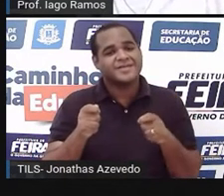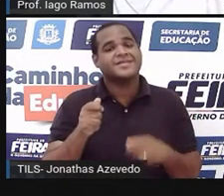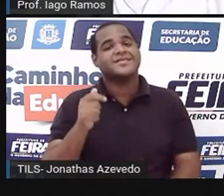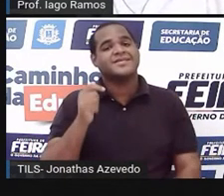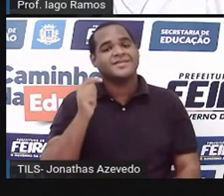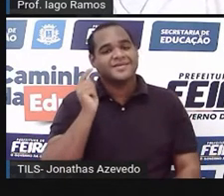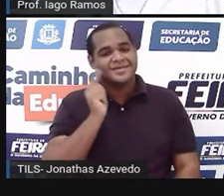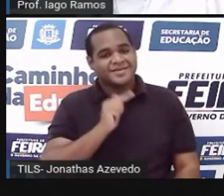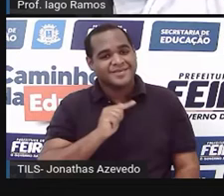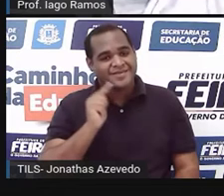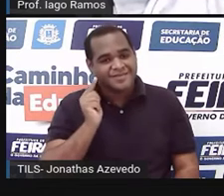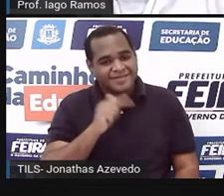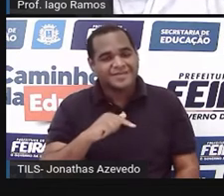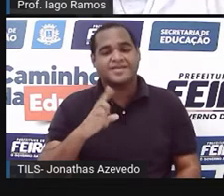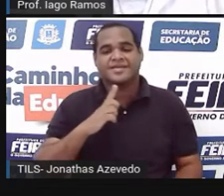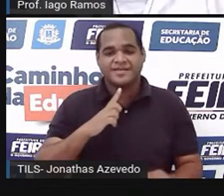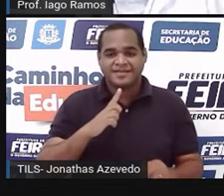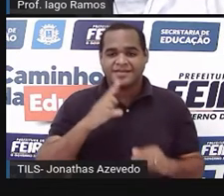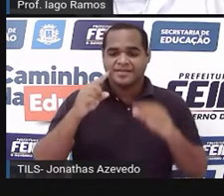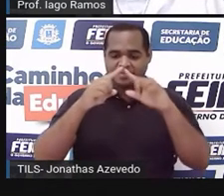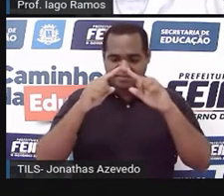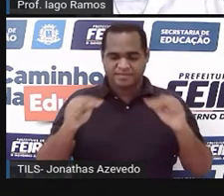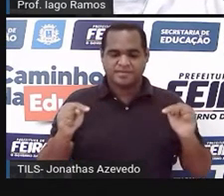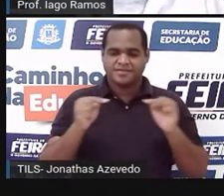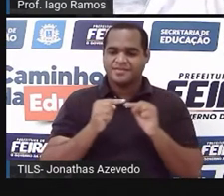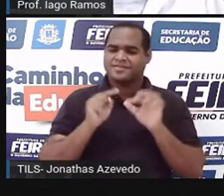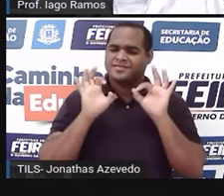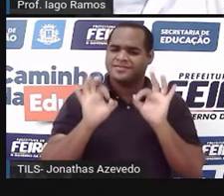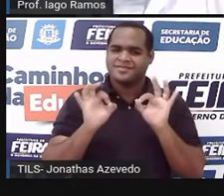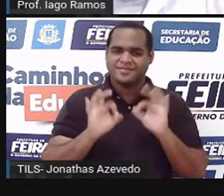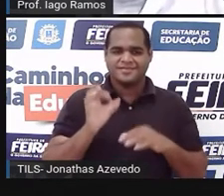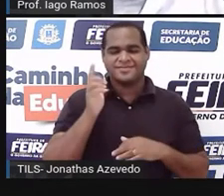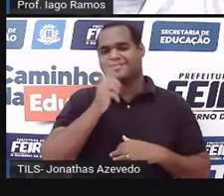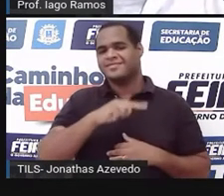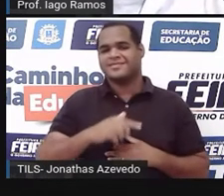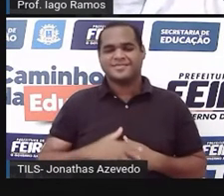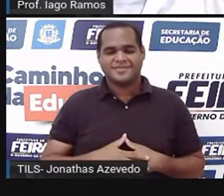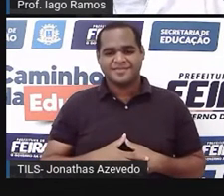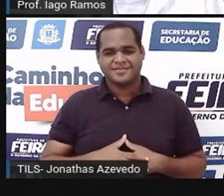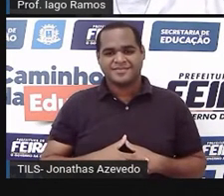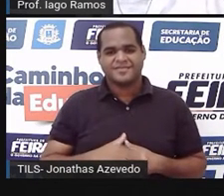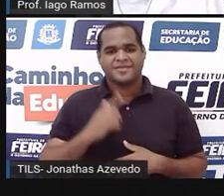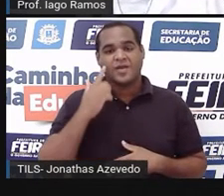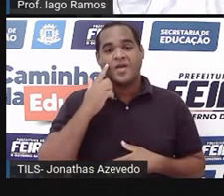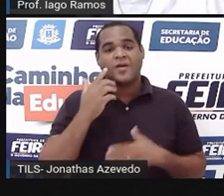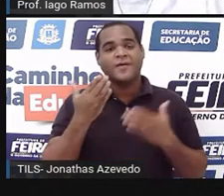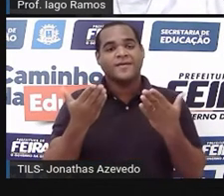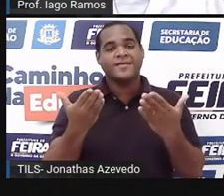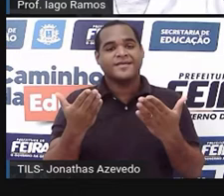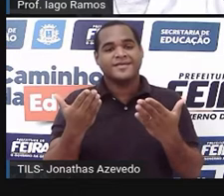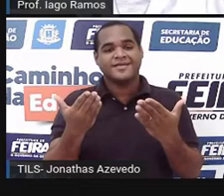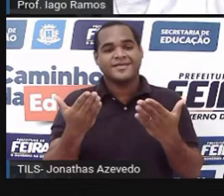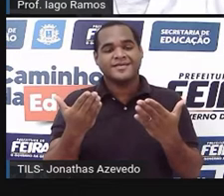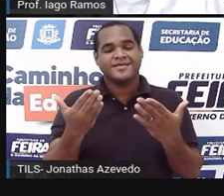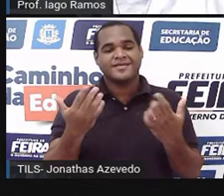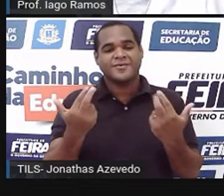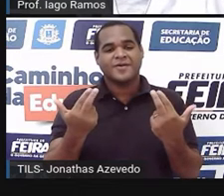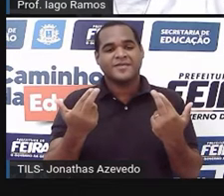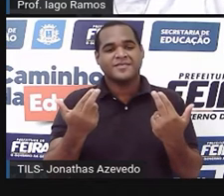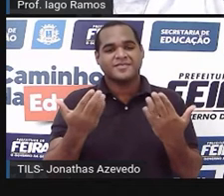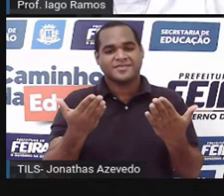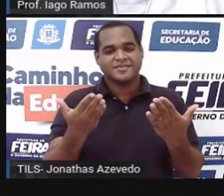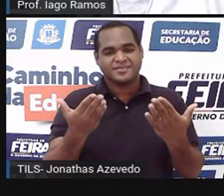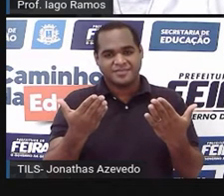essas medidas se constrói um triângulo sim e o triângulo fica parecido com esse aqui, ó. Tá vendo?